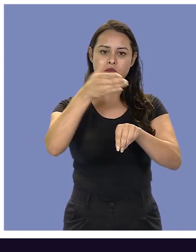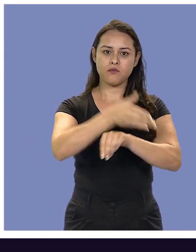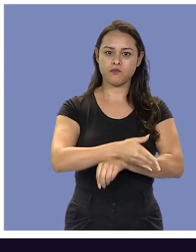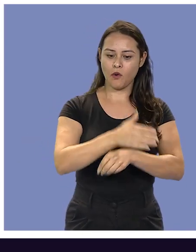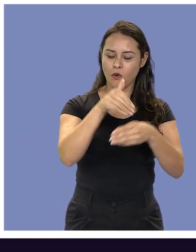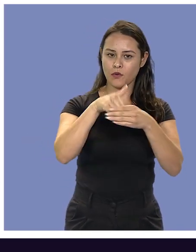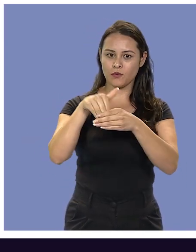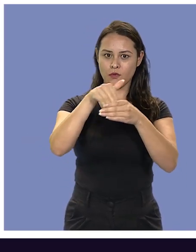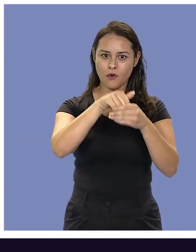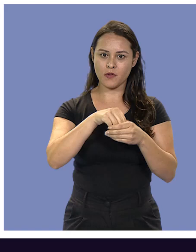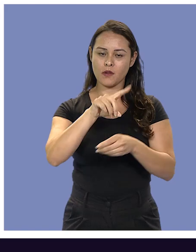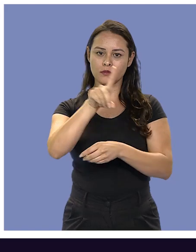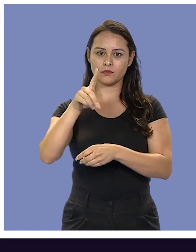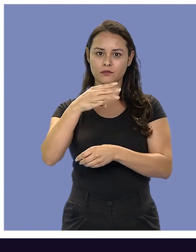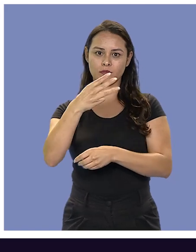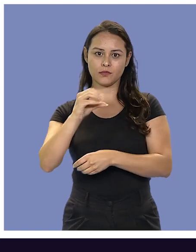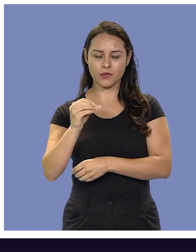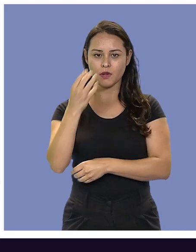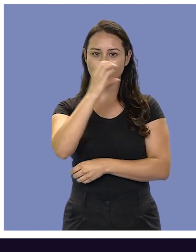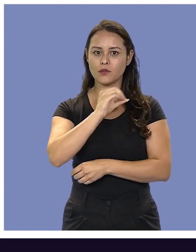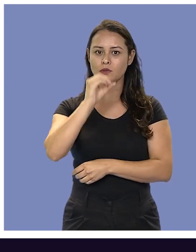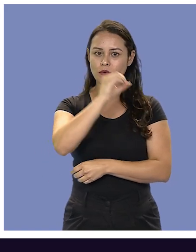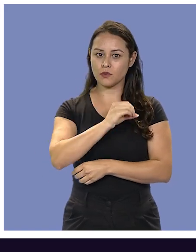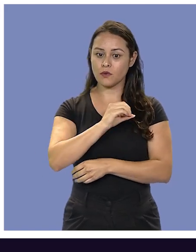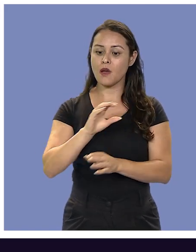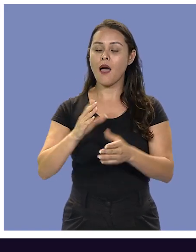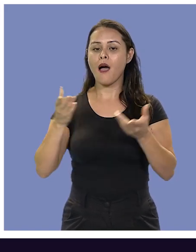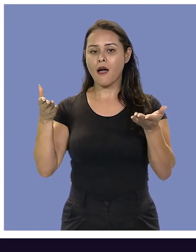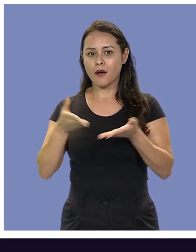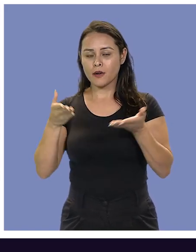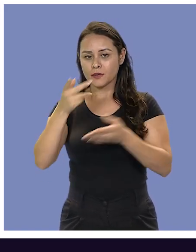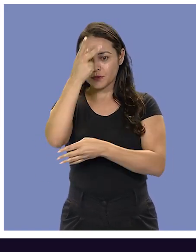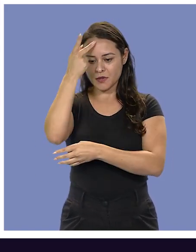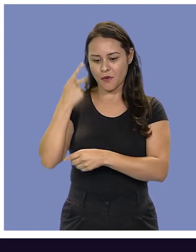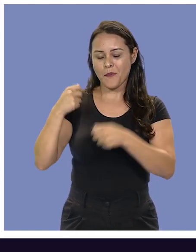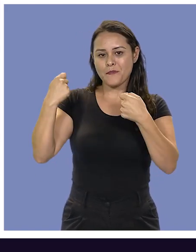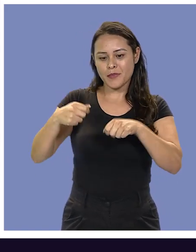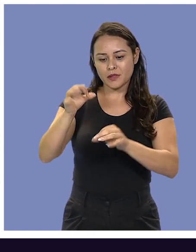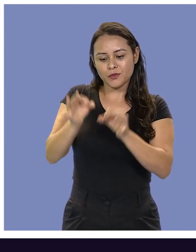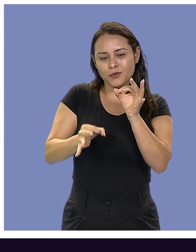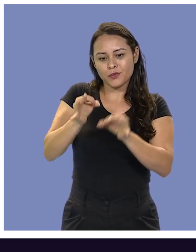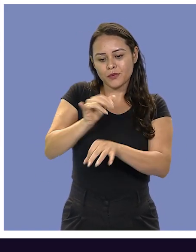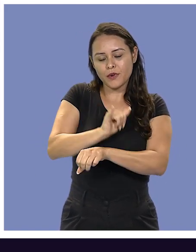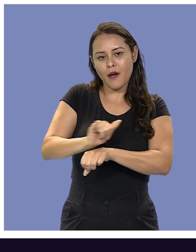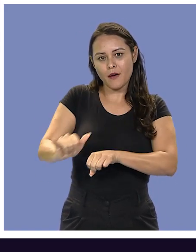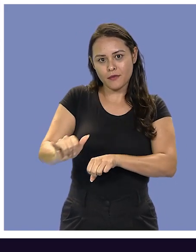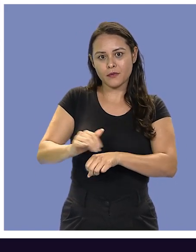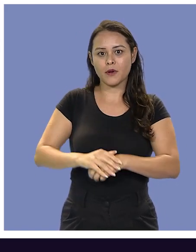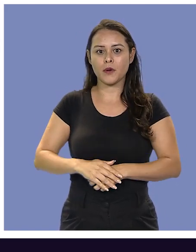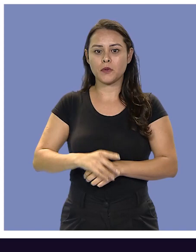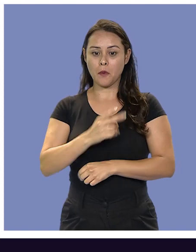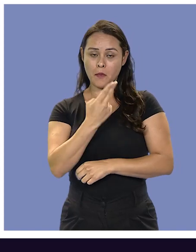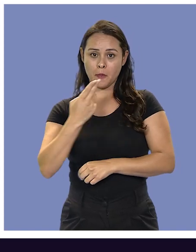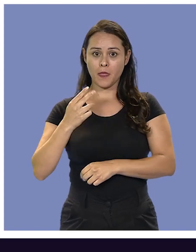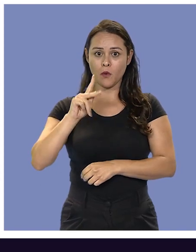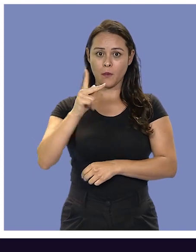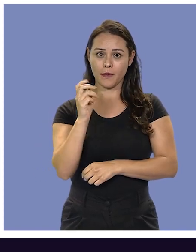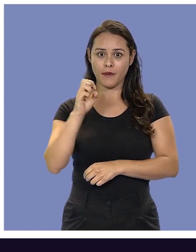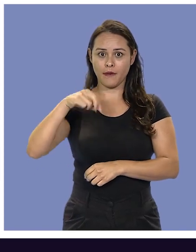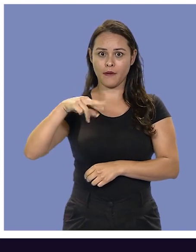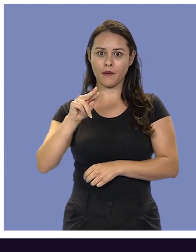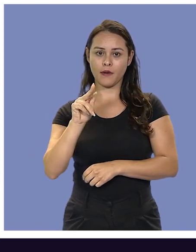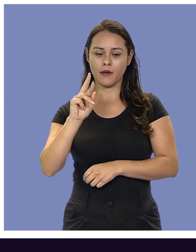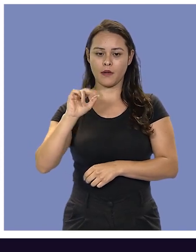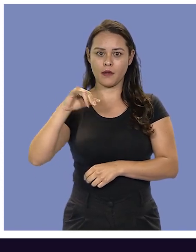urnas no último domingo, dia 30 de outubro. Agora, essa galera vai ter que justificar a ausência. Eu sou Henrique